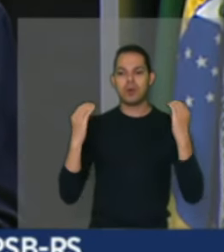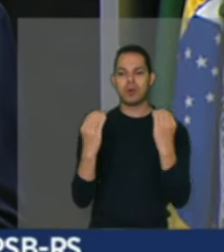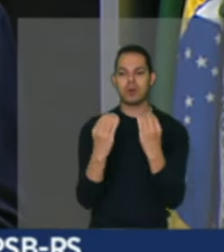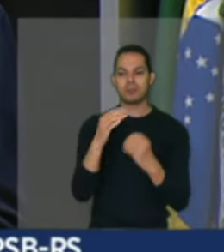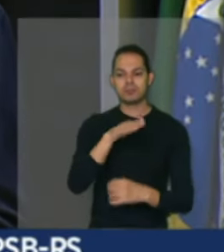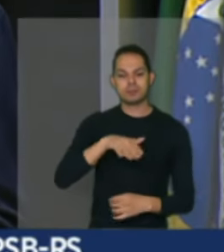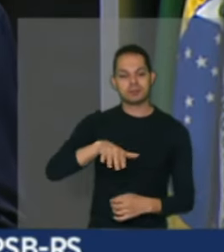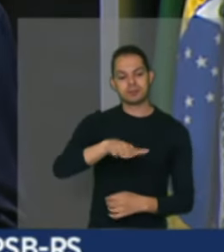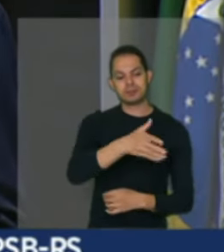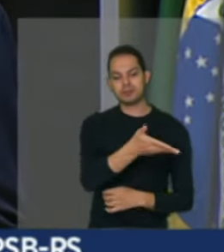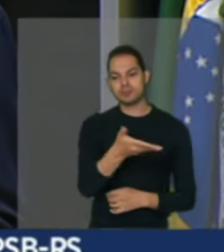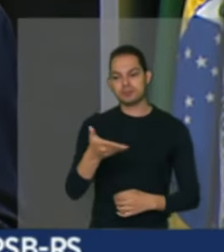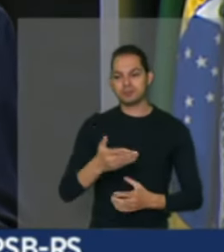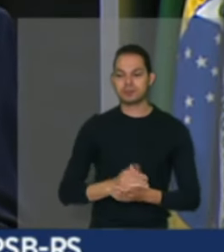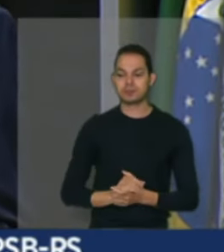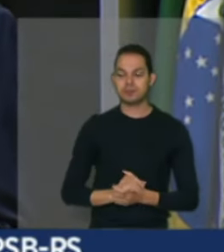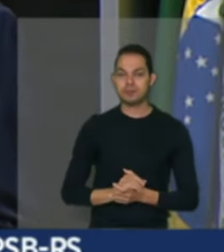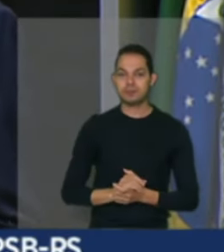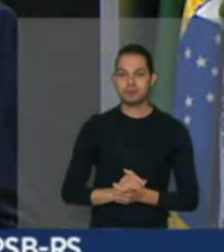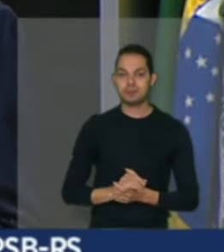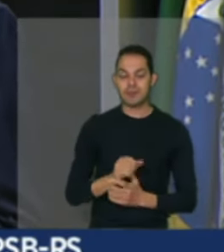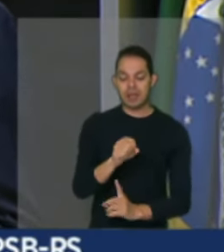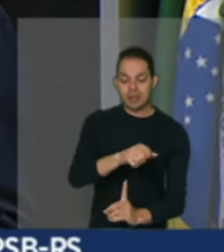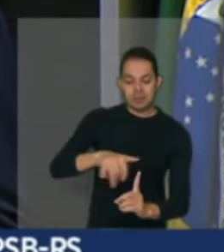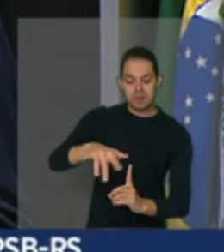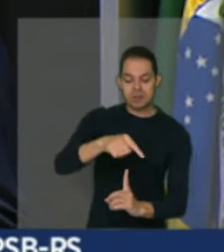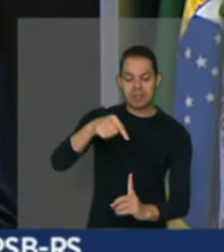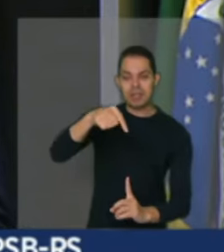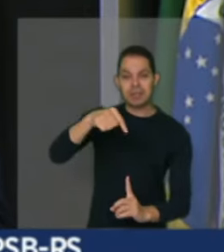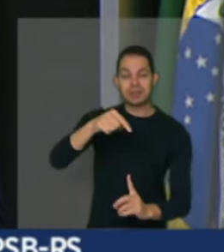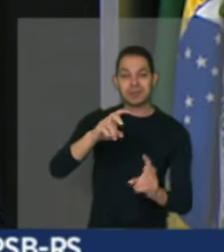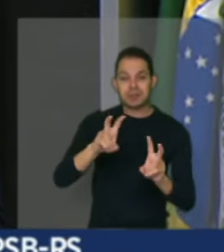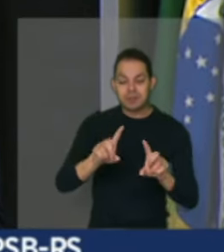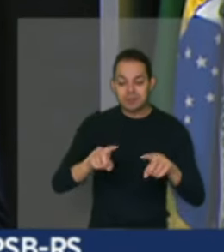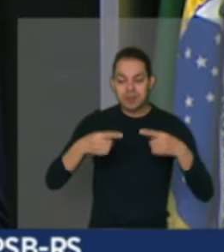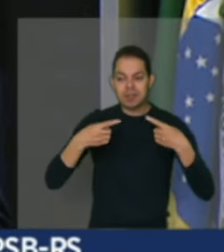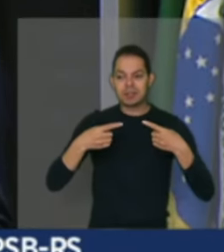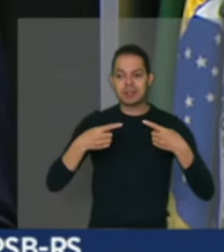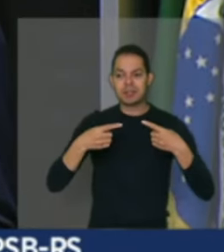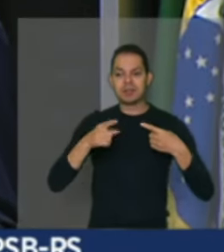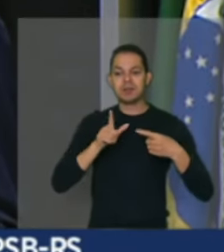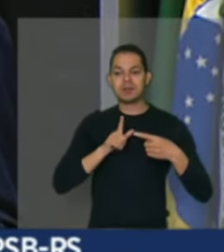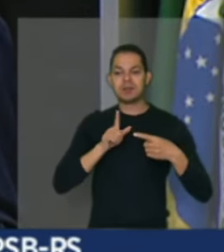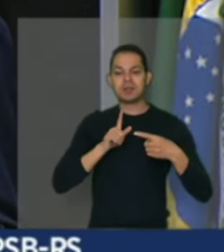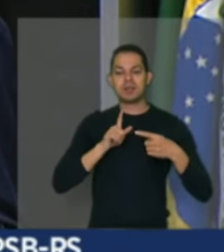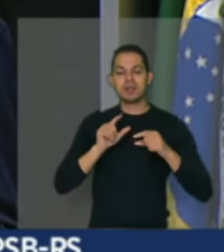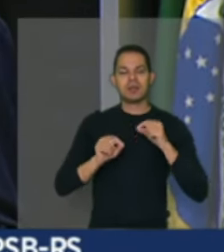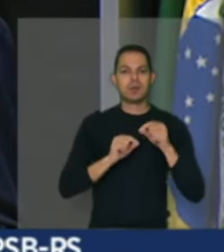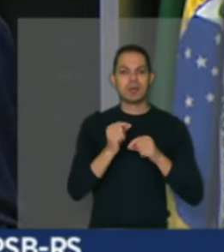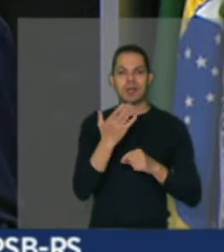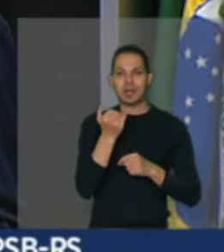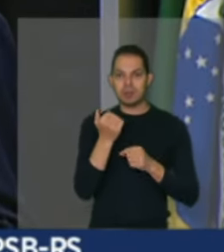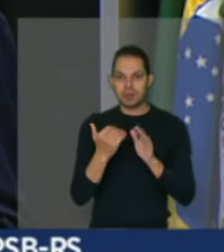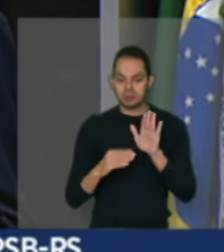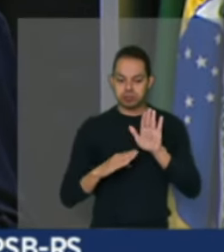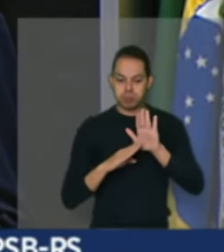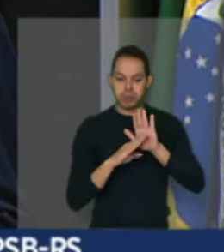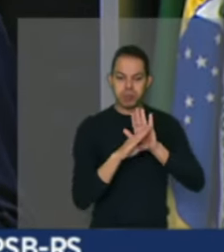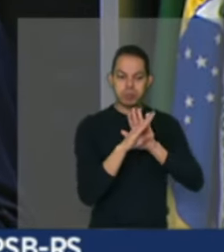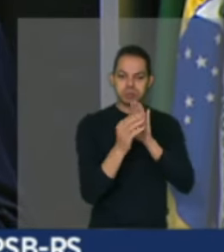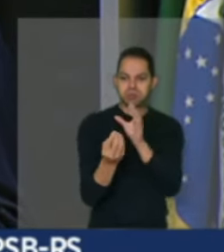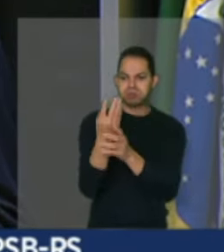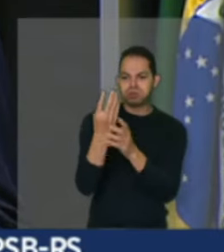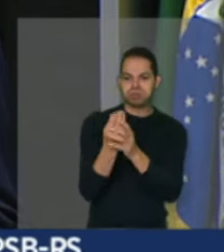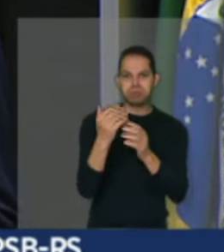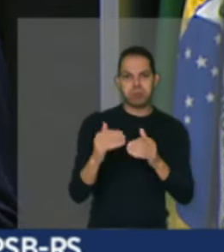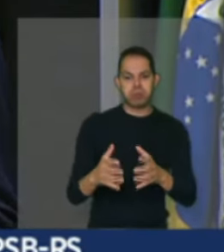O grande desafio da sociedade vai além de aumentar a produção de alimentos, de forma a